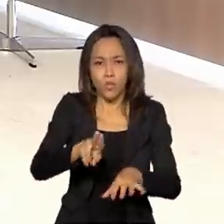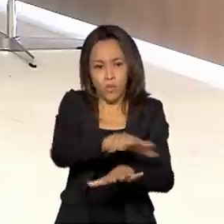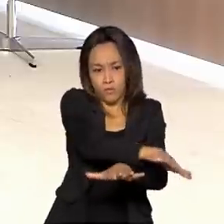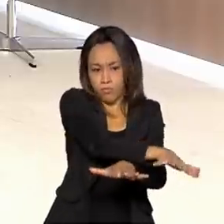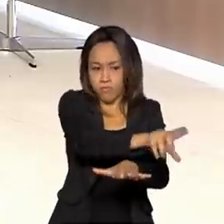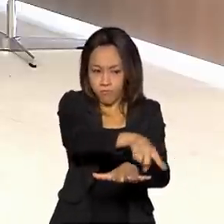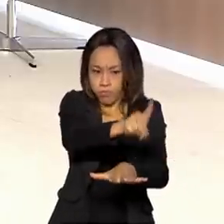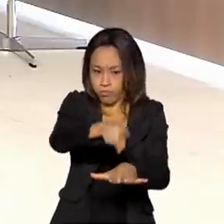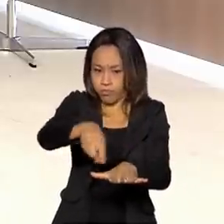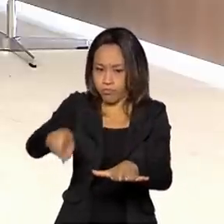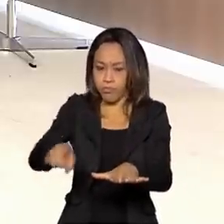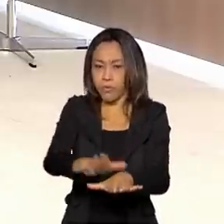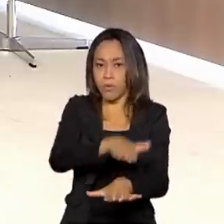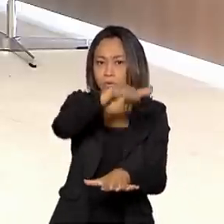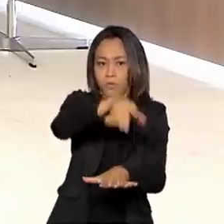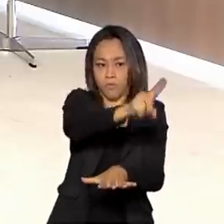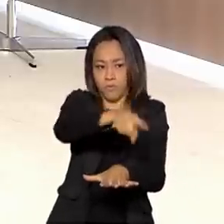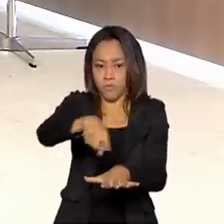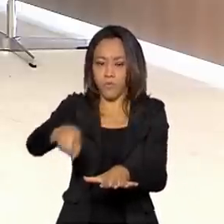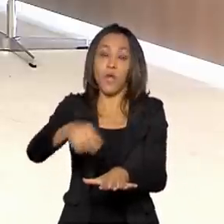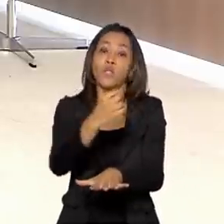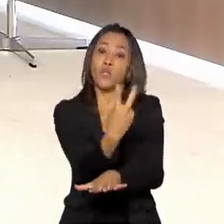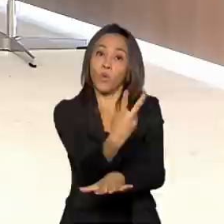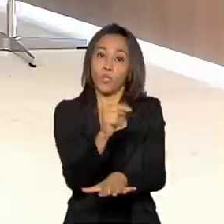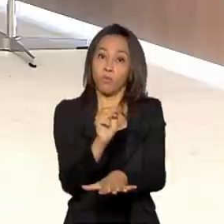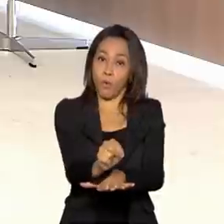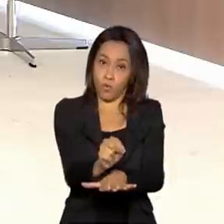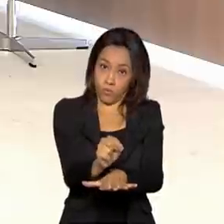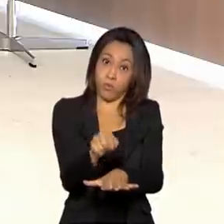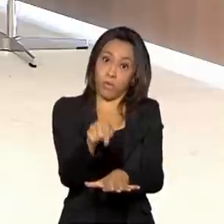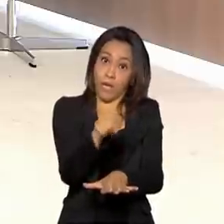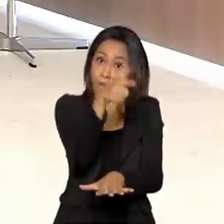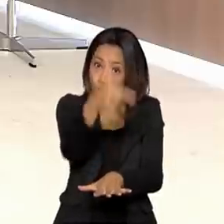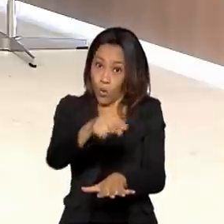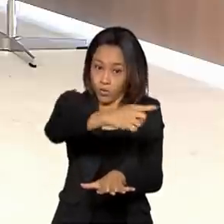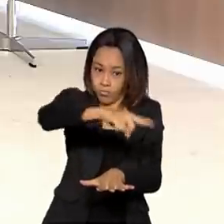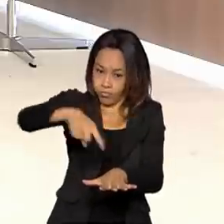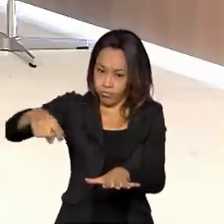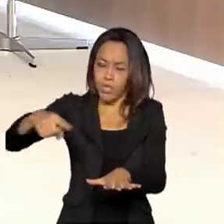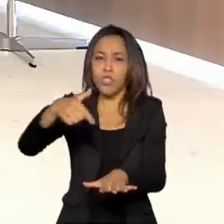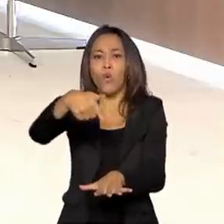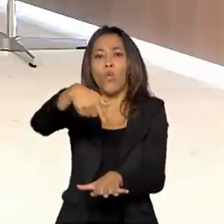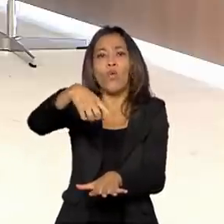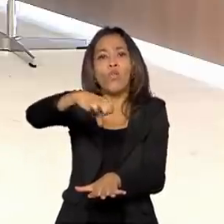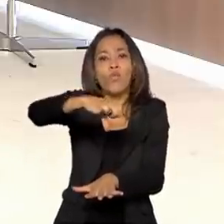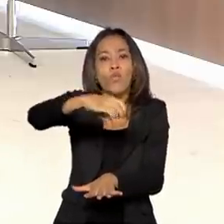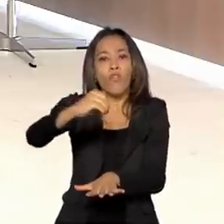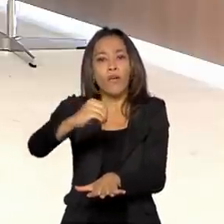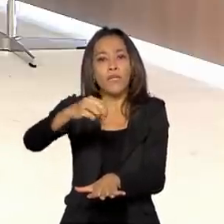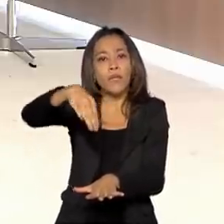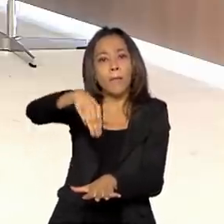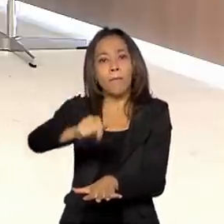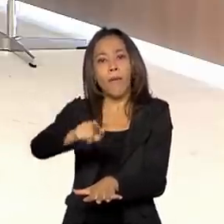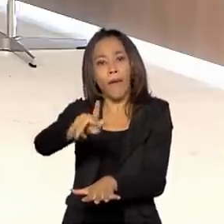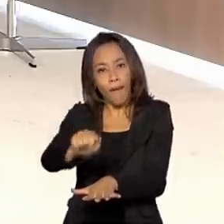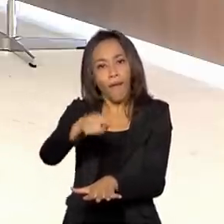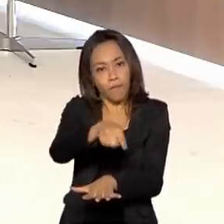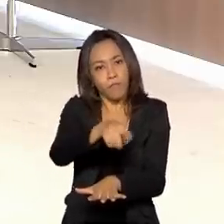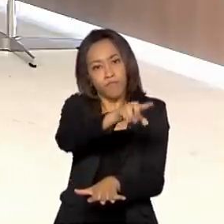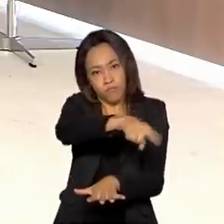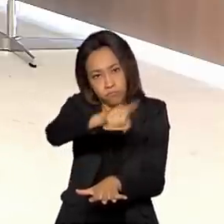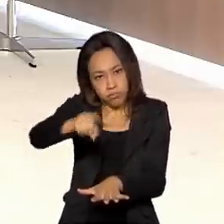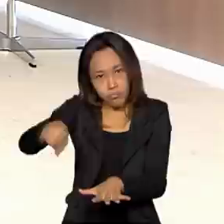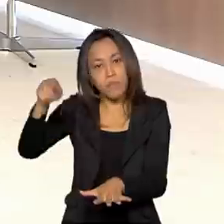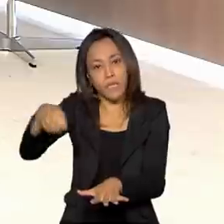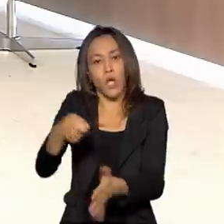e na faixa de 2.3 GHz, que é uma outra faixa que compõe esse leilão, são 90 MHz, que também tem obrigações nesse